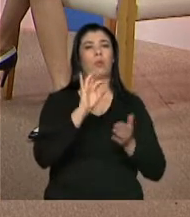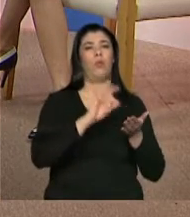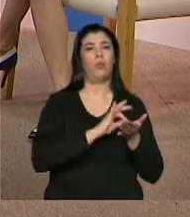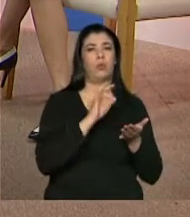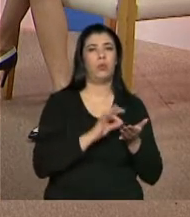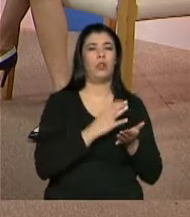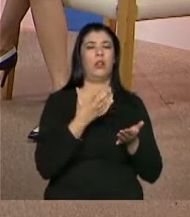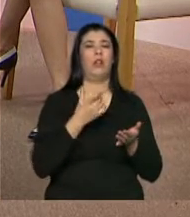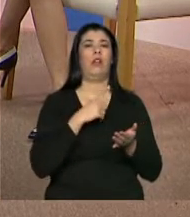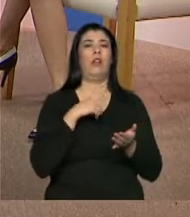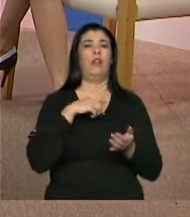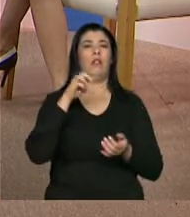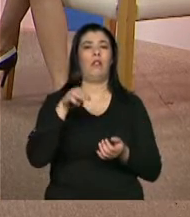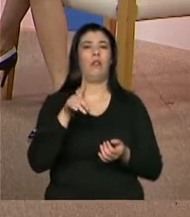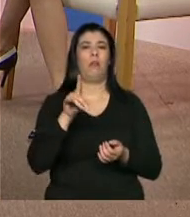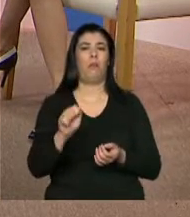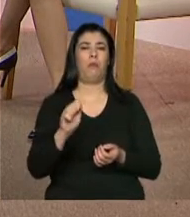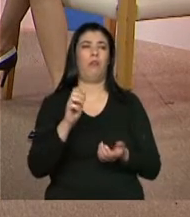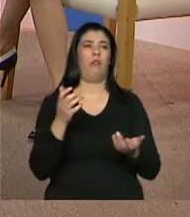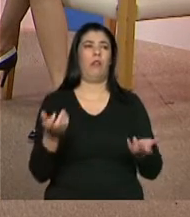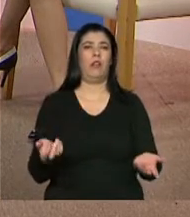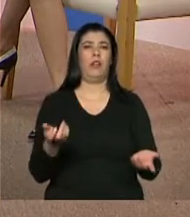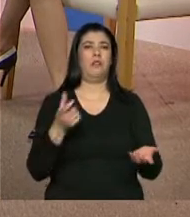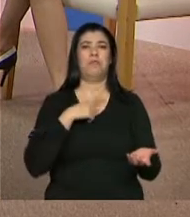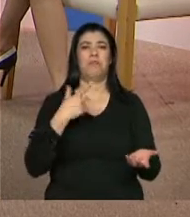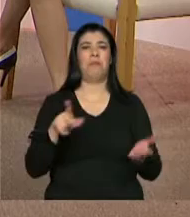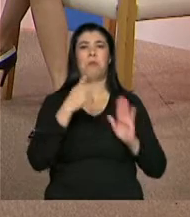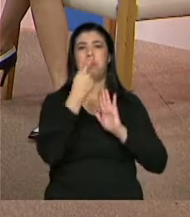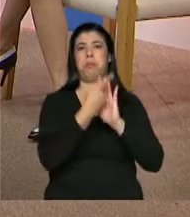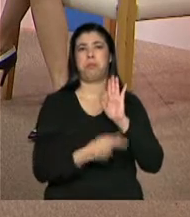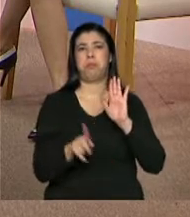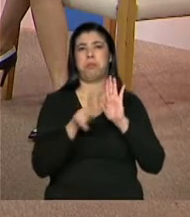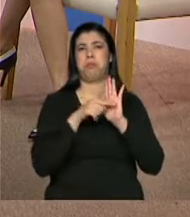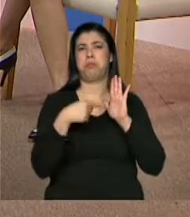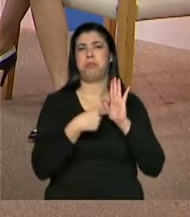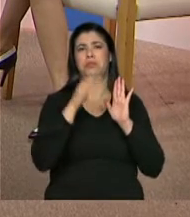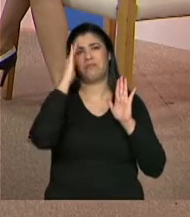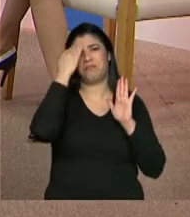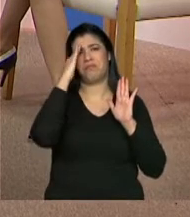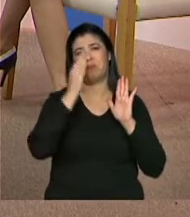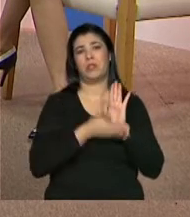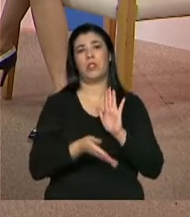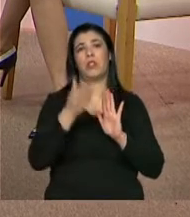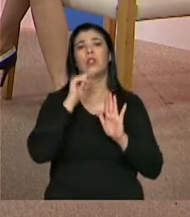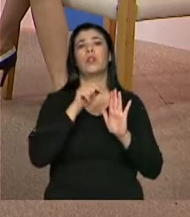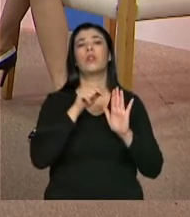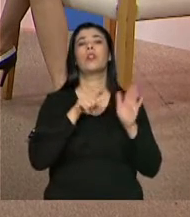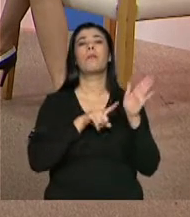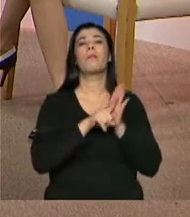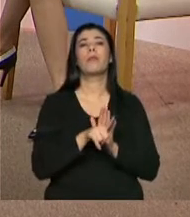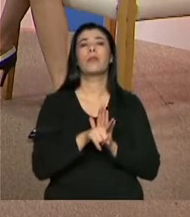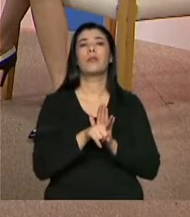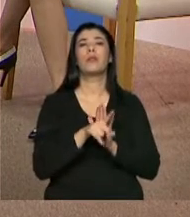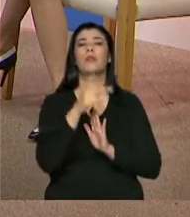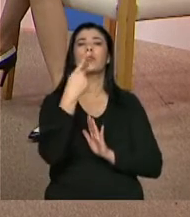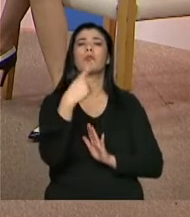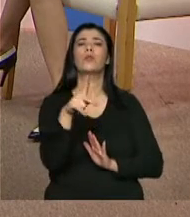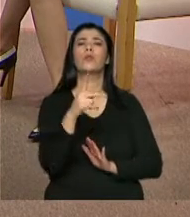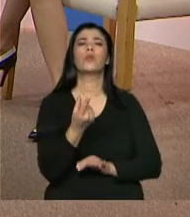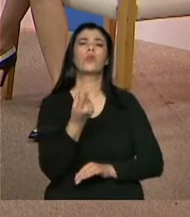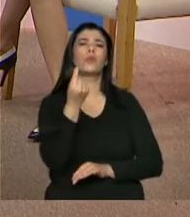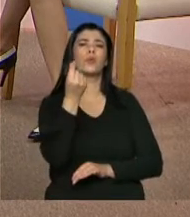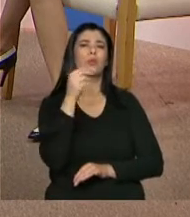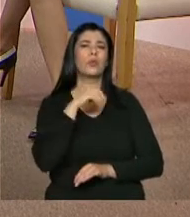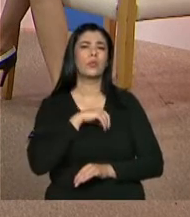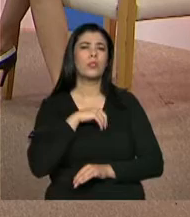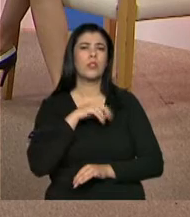a cargo do MDA. Sem padronização, sem entender o que que está por trás daquela pergunta. Qual é a sua renda? Qual renda?